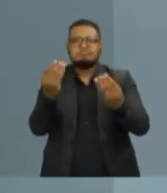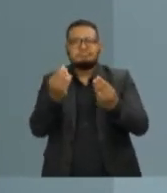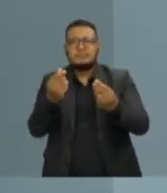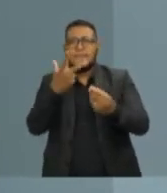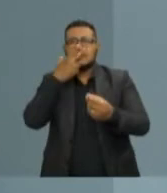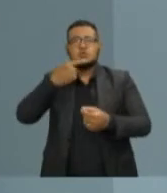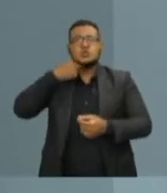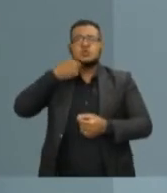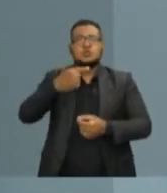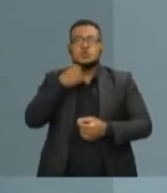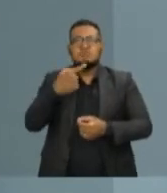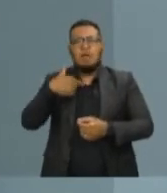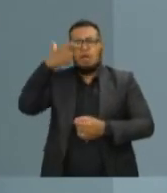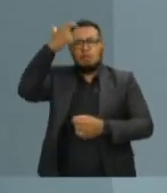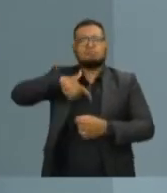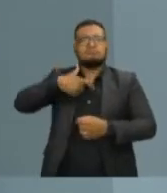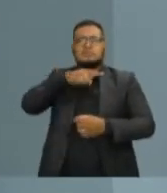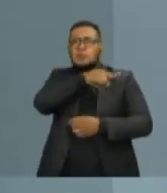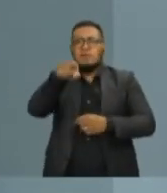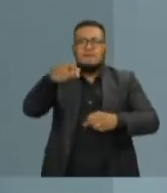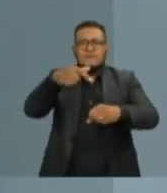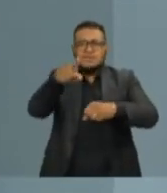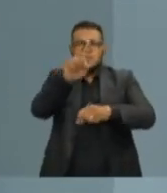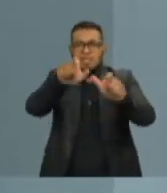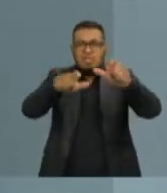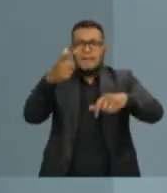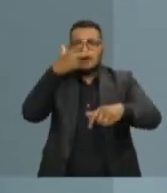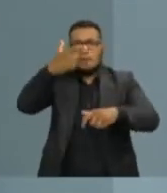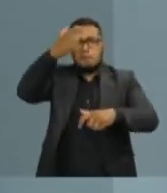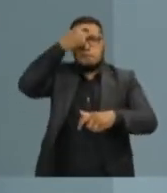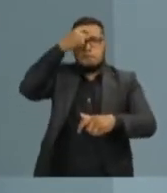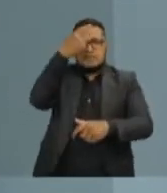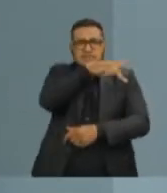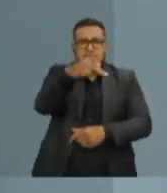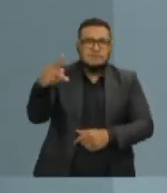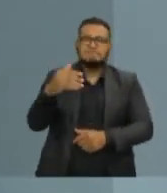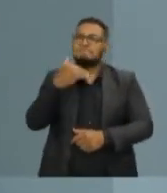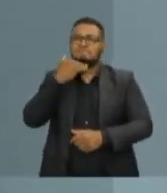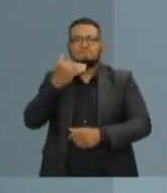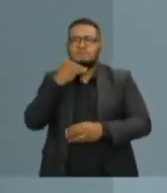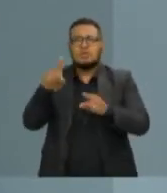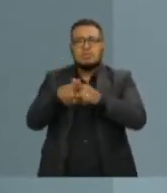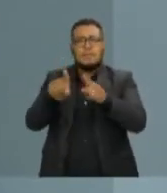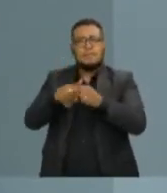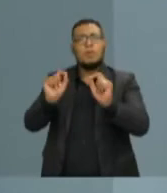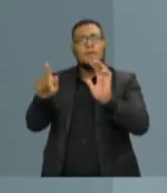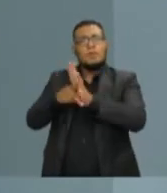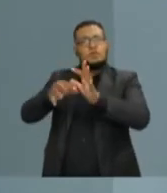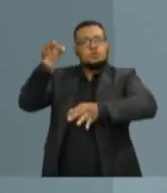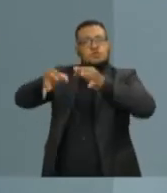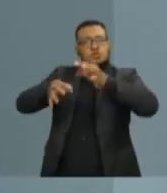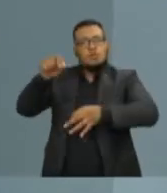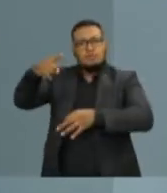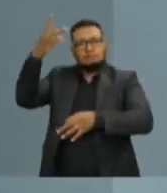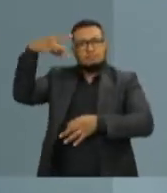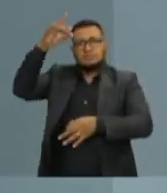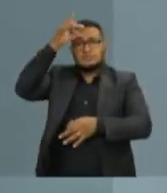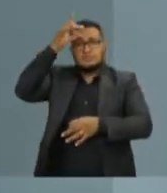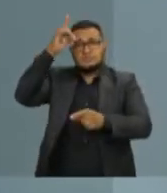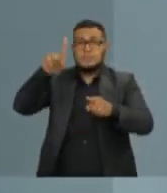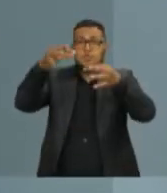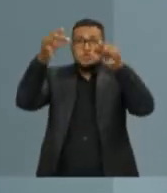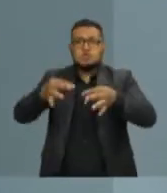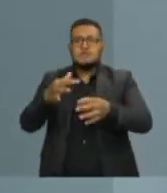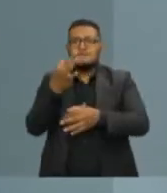duvidar da sua capacidade, telespectador. É duvidar da seriedade do Poder Judiciário Capixaba e da Justiça Federal. Isso nós não